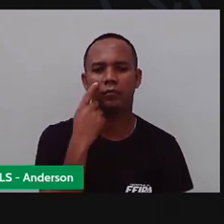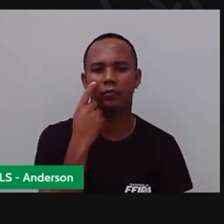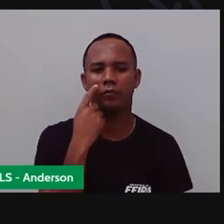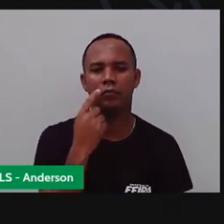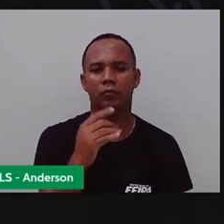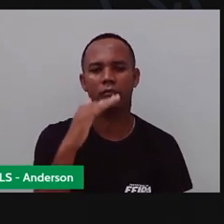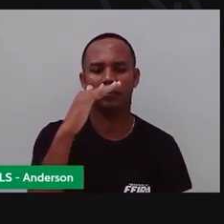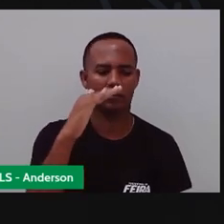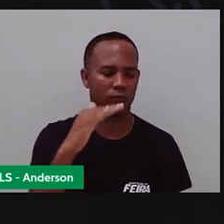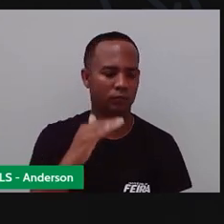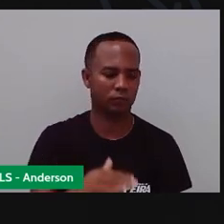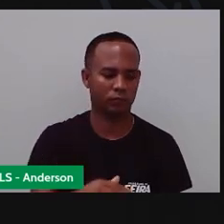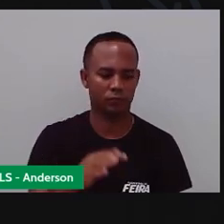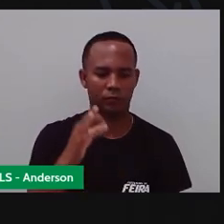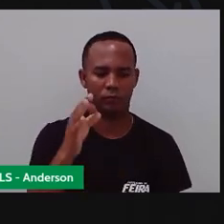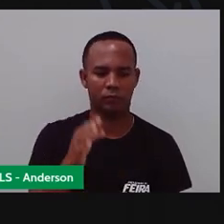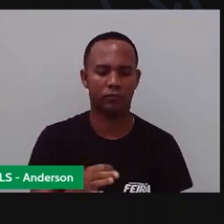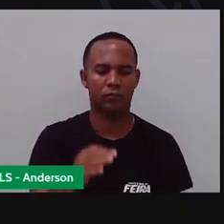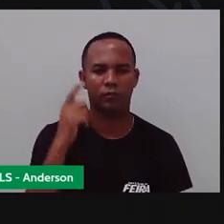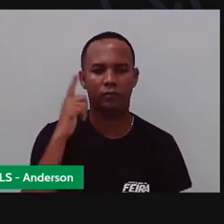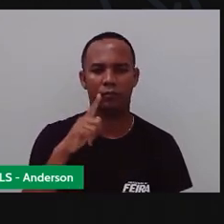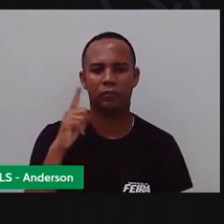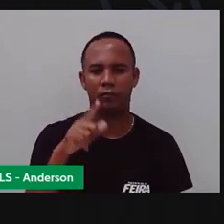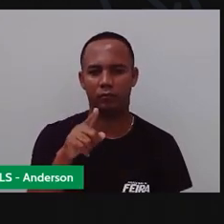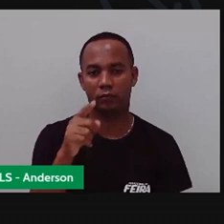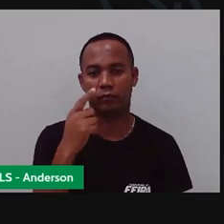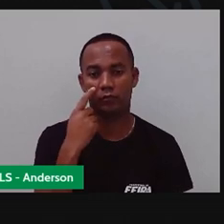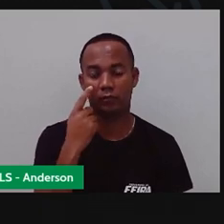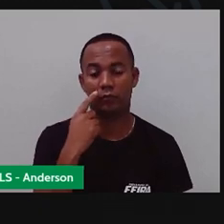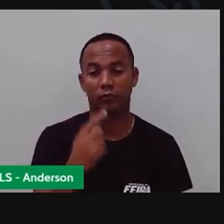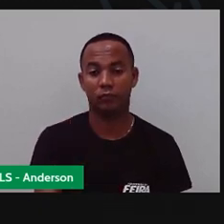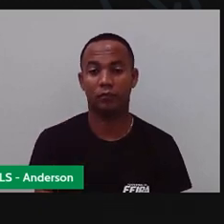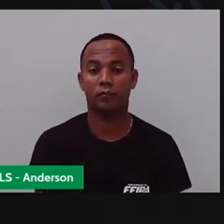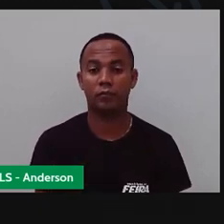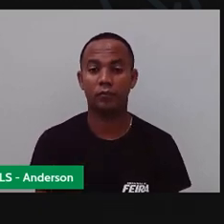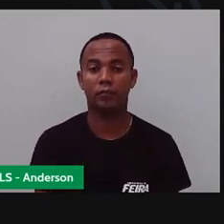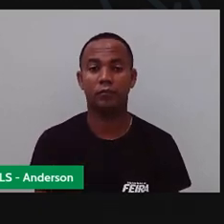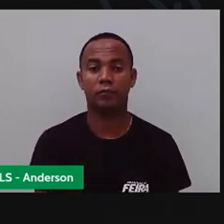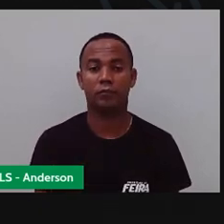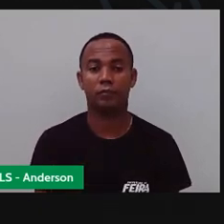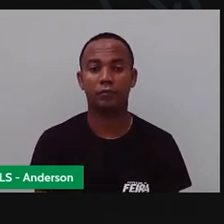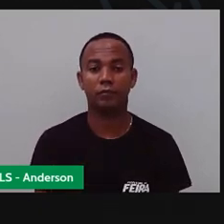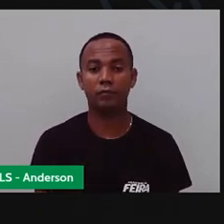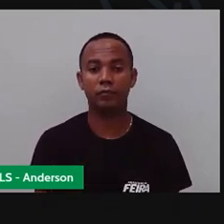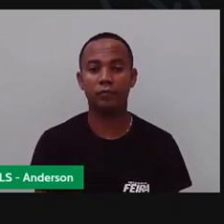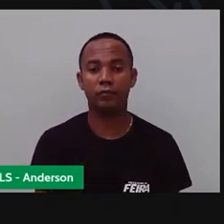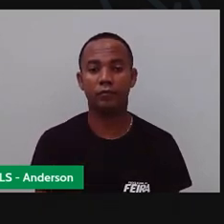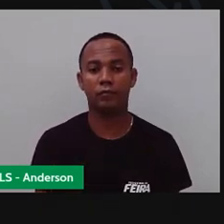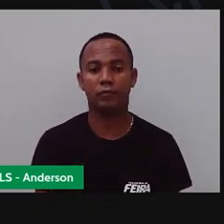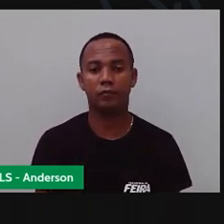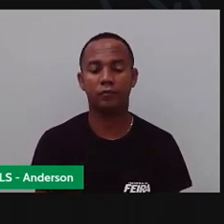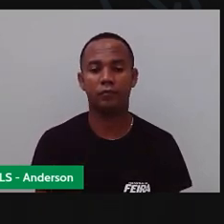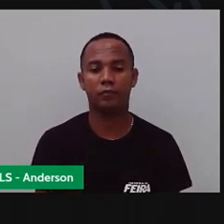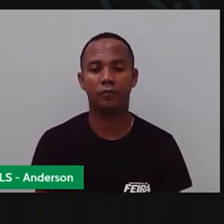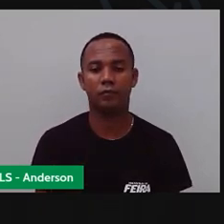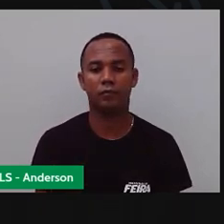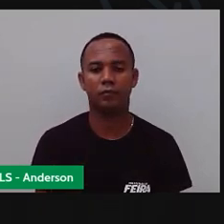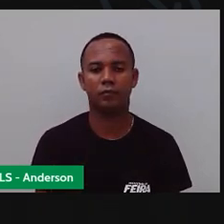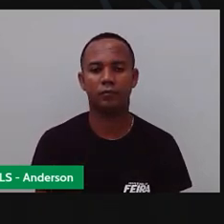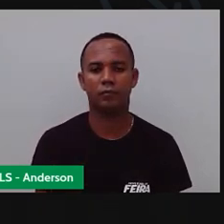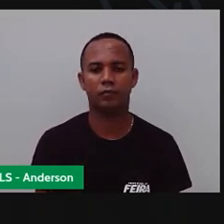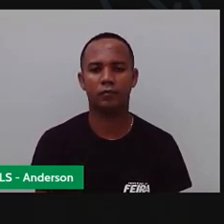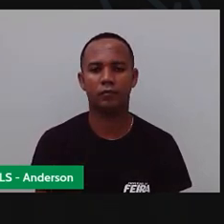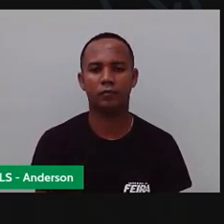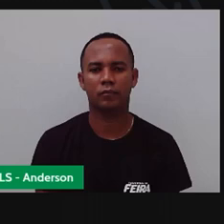aí pra cabeça tudo certinho. Mas a Pro conseguiu fazer aqui até o trinta e um. Então temos aqui, olha só. Vamos arrumar